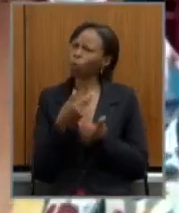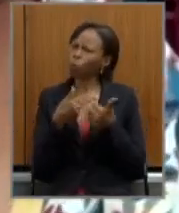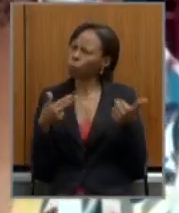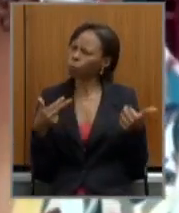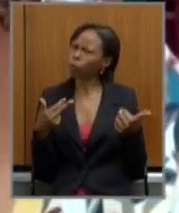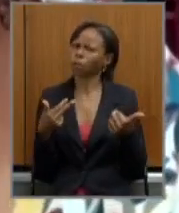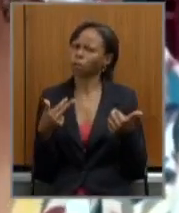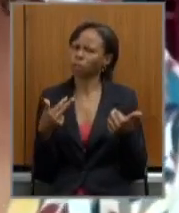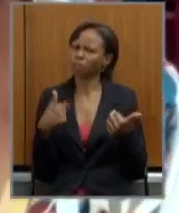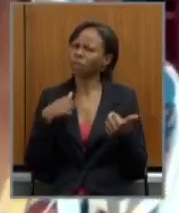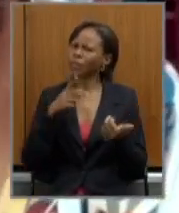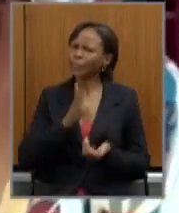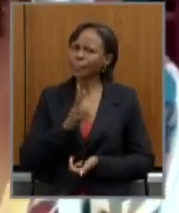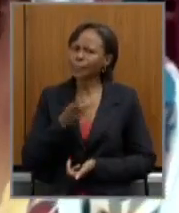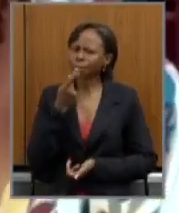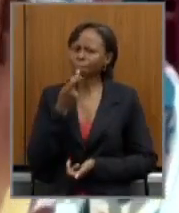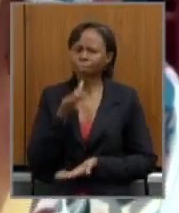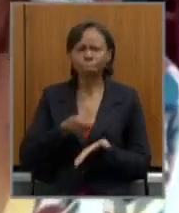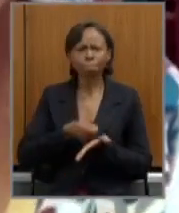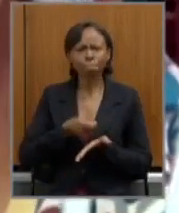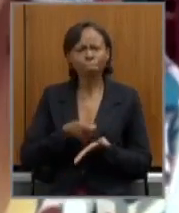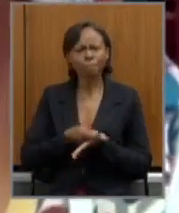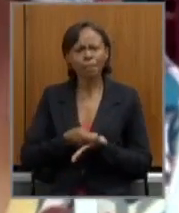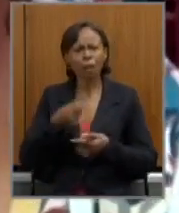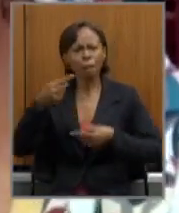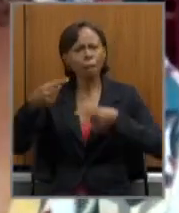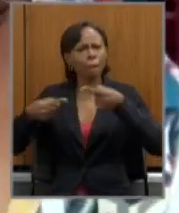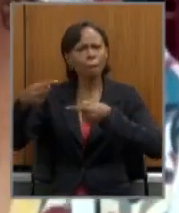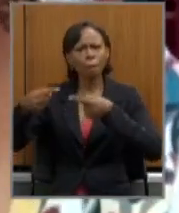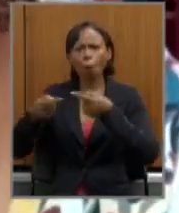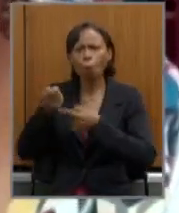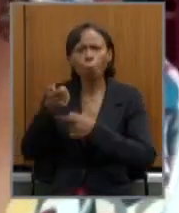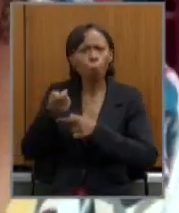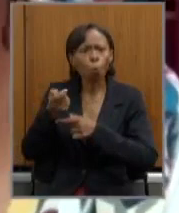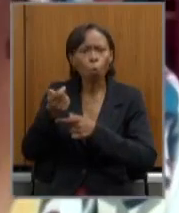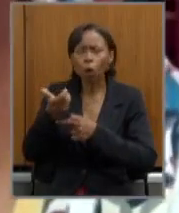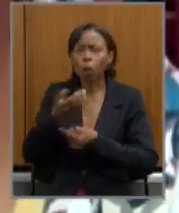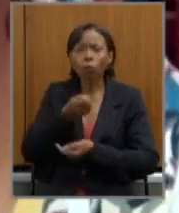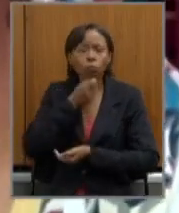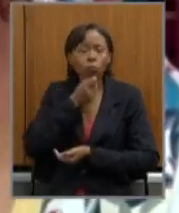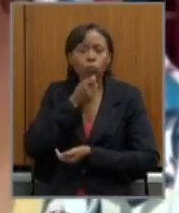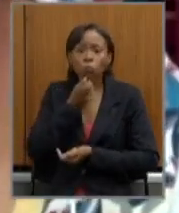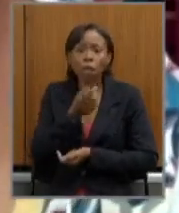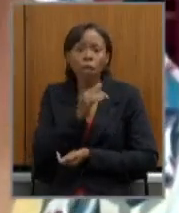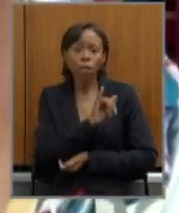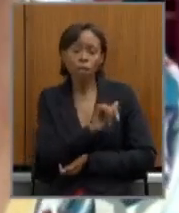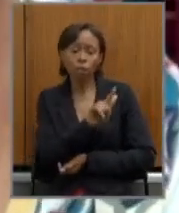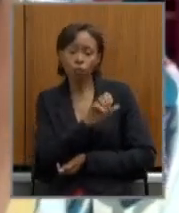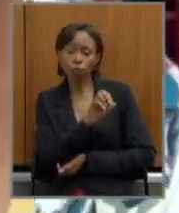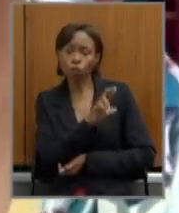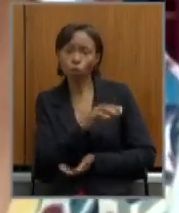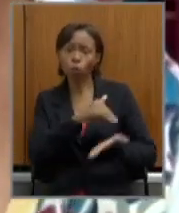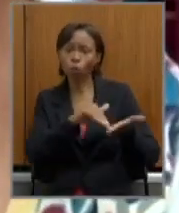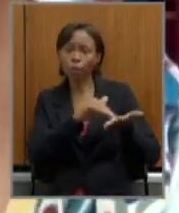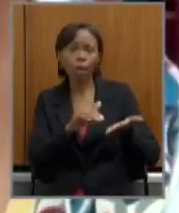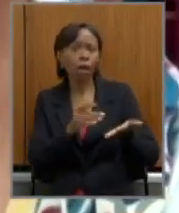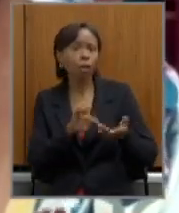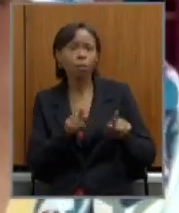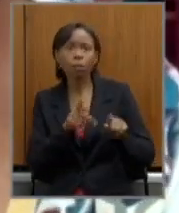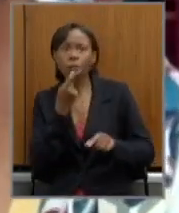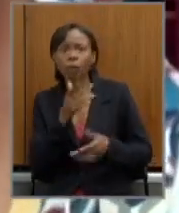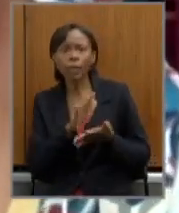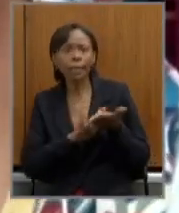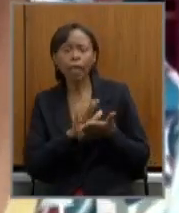muito e que é muito pouco discutido e não foi abordado nem pelo secretário Igor e nem pelo secretário O